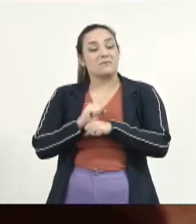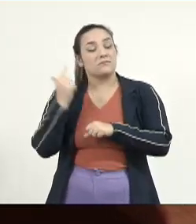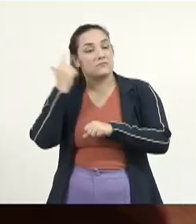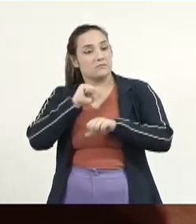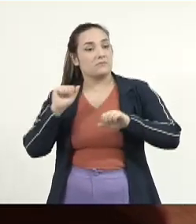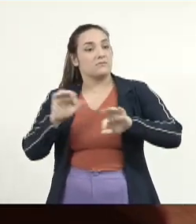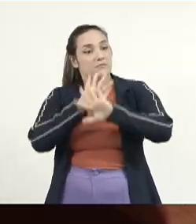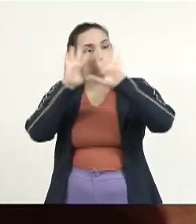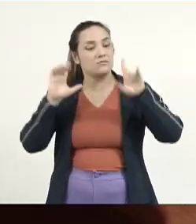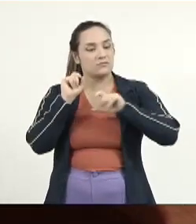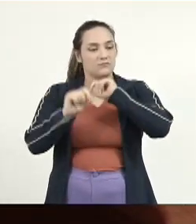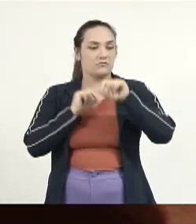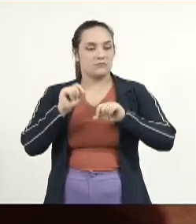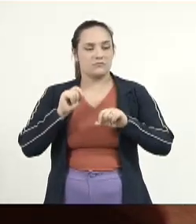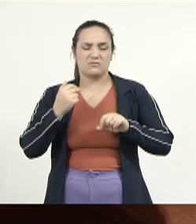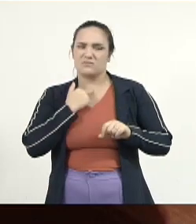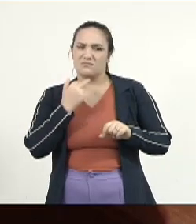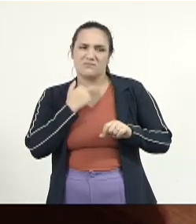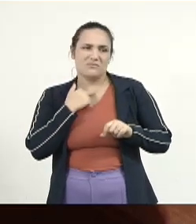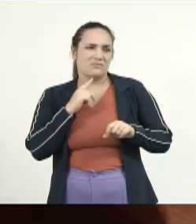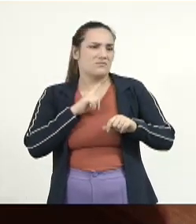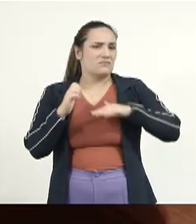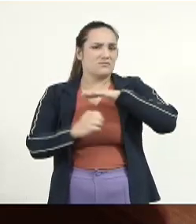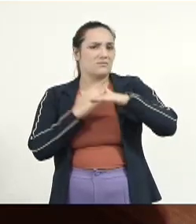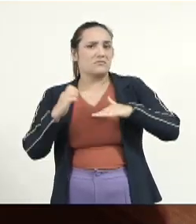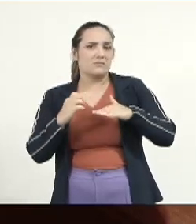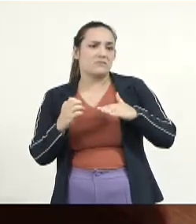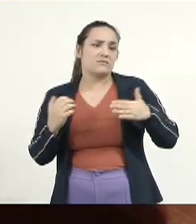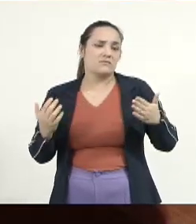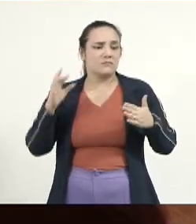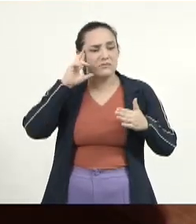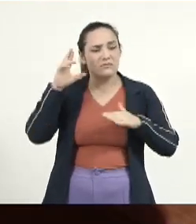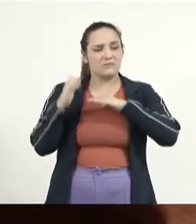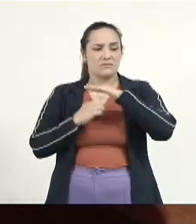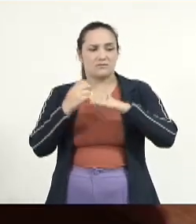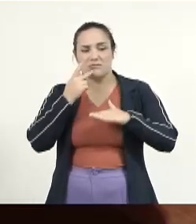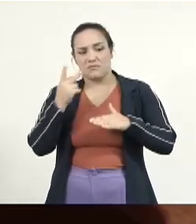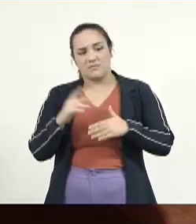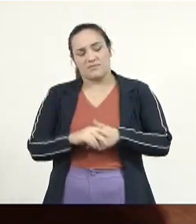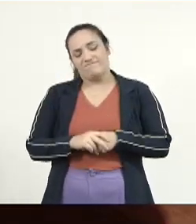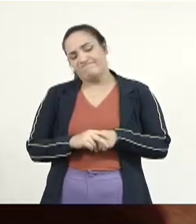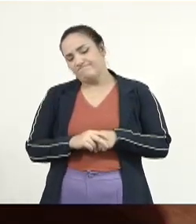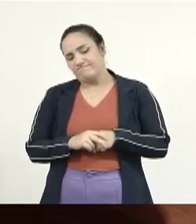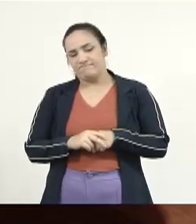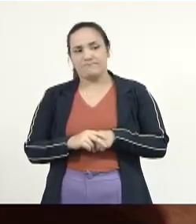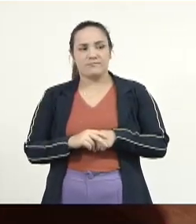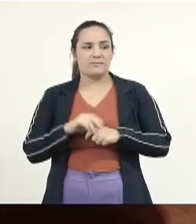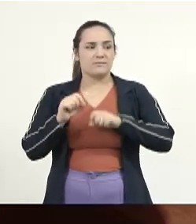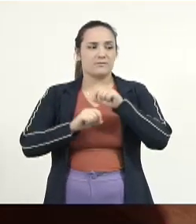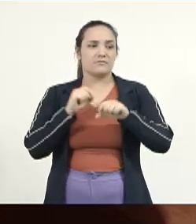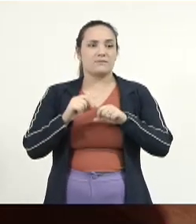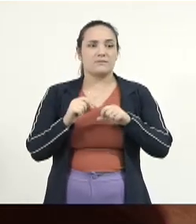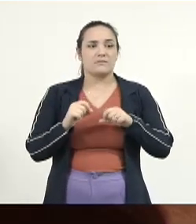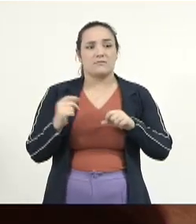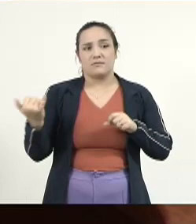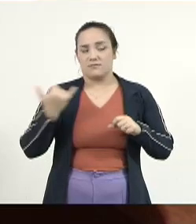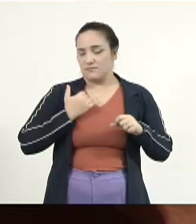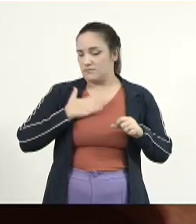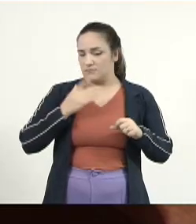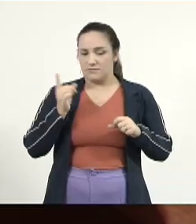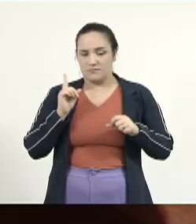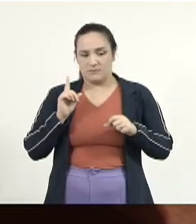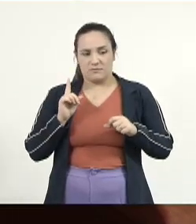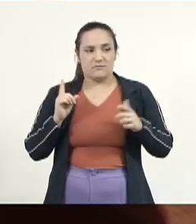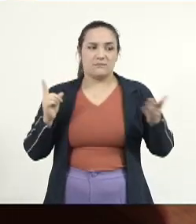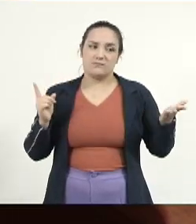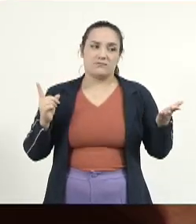Não posso ter uma empresa e o empresário dizer, eu não estou atendendo porque eu não fui comunicado, mas recebendo